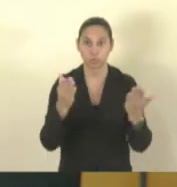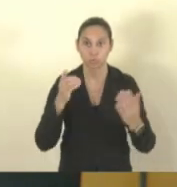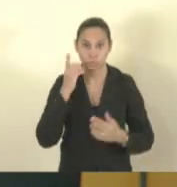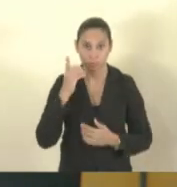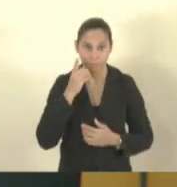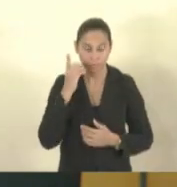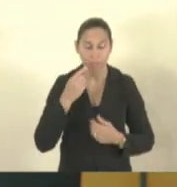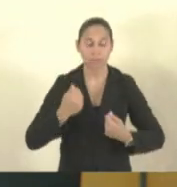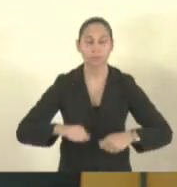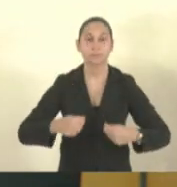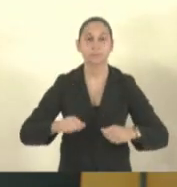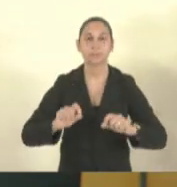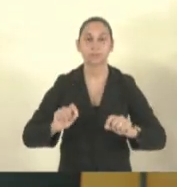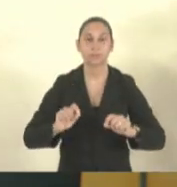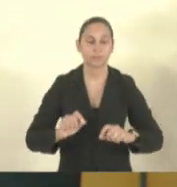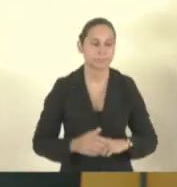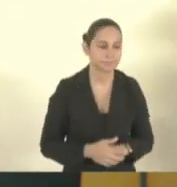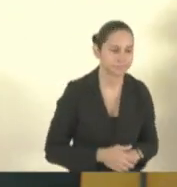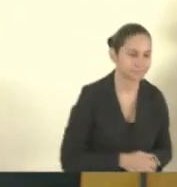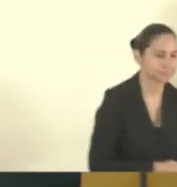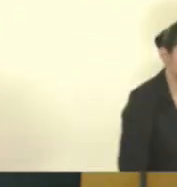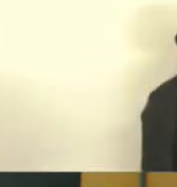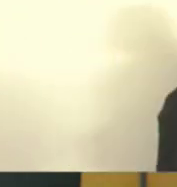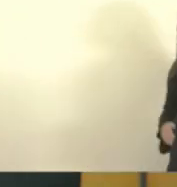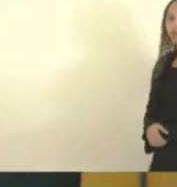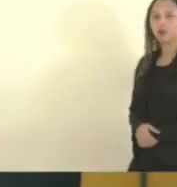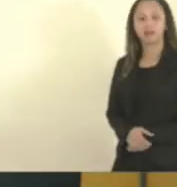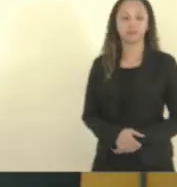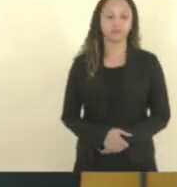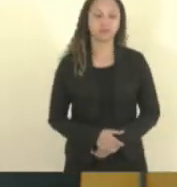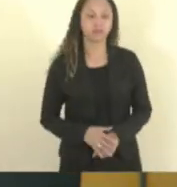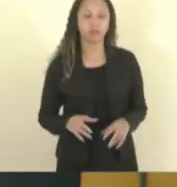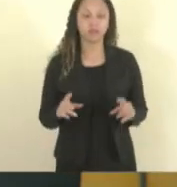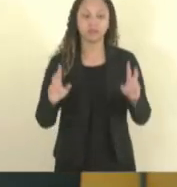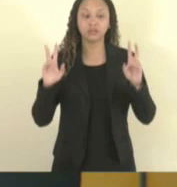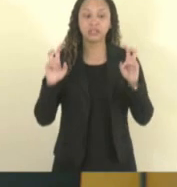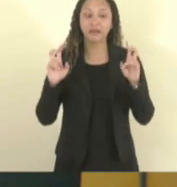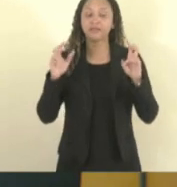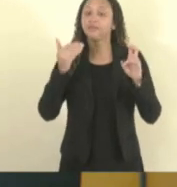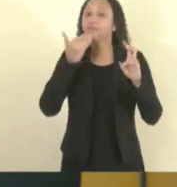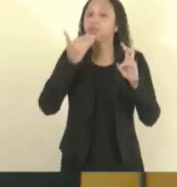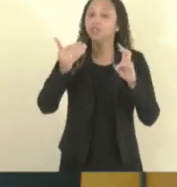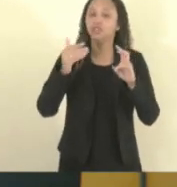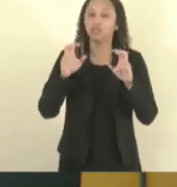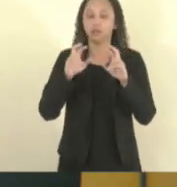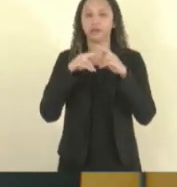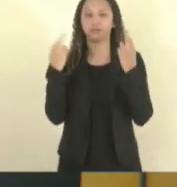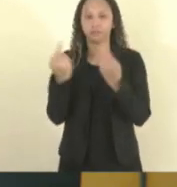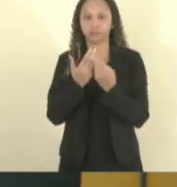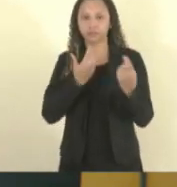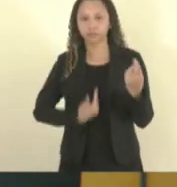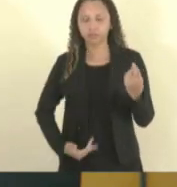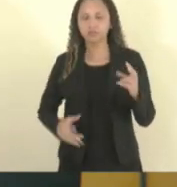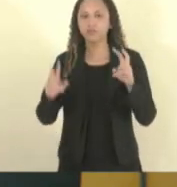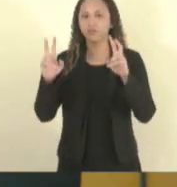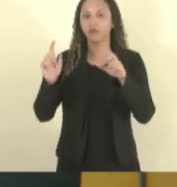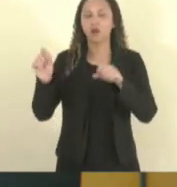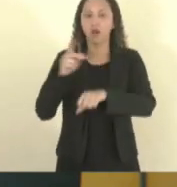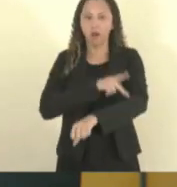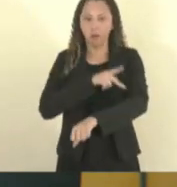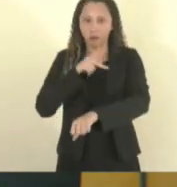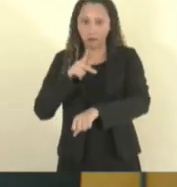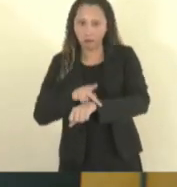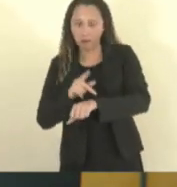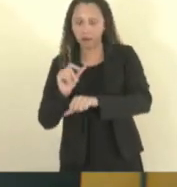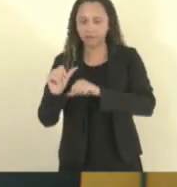um pedido de realização de audiência pública com o tema Pedagogia da Alternância, a realizar-se no